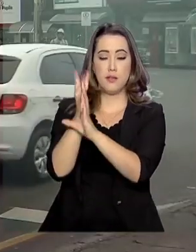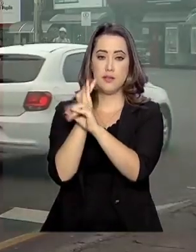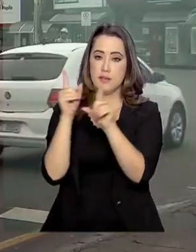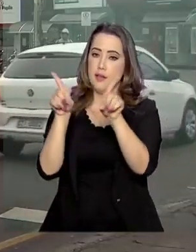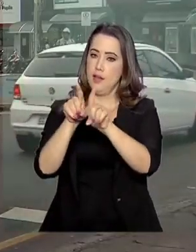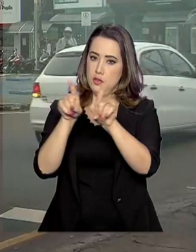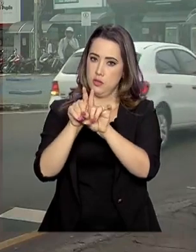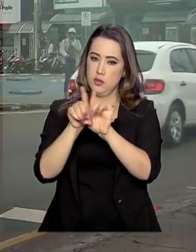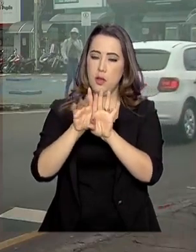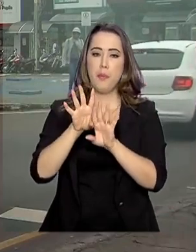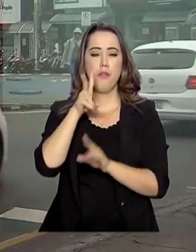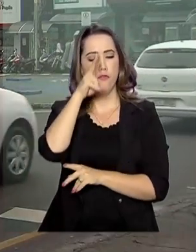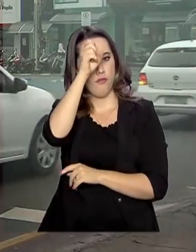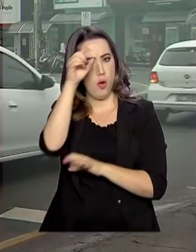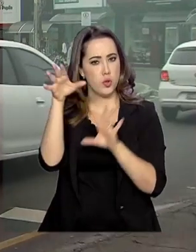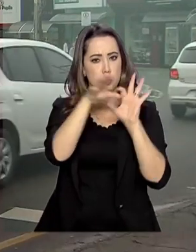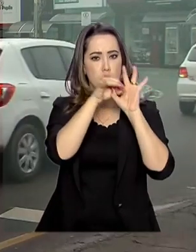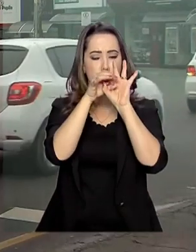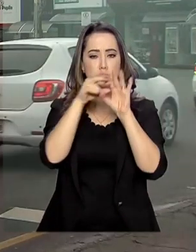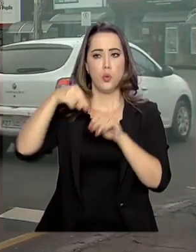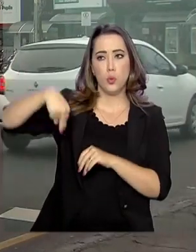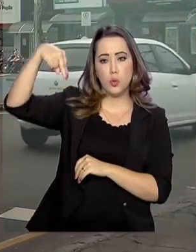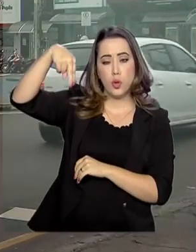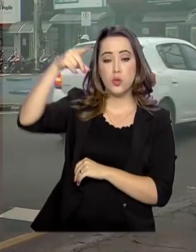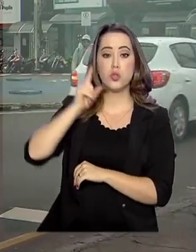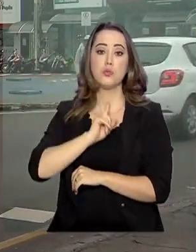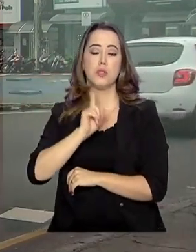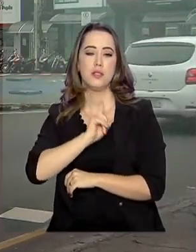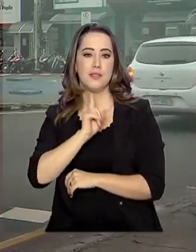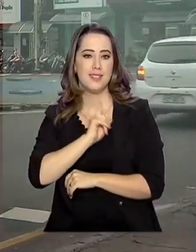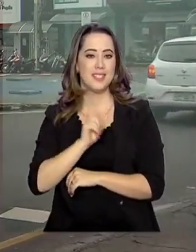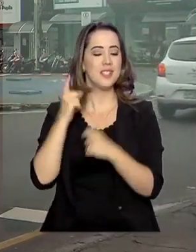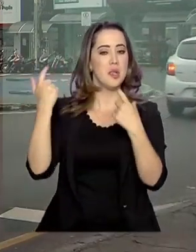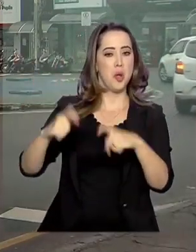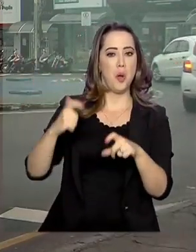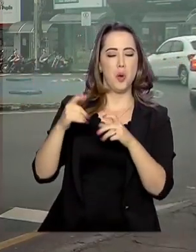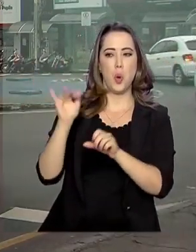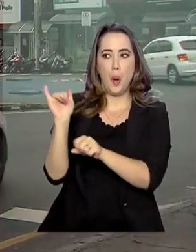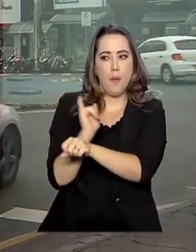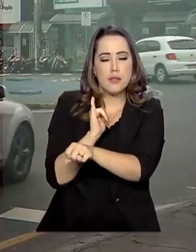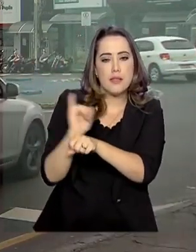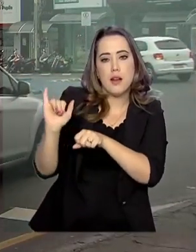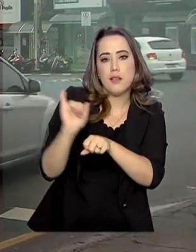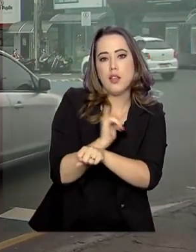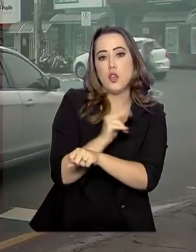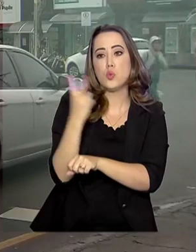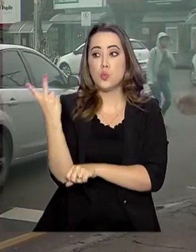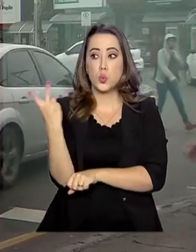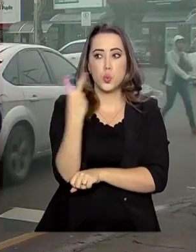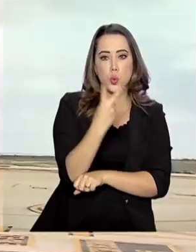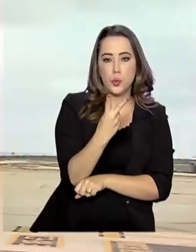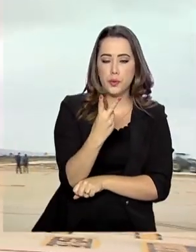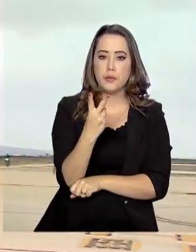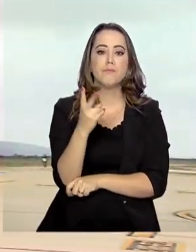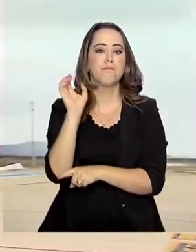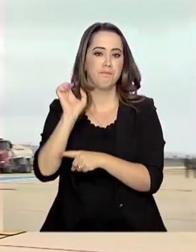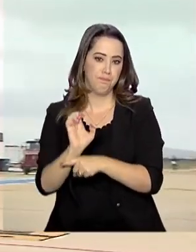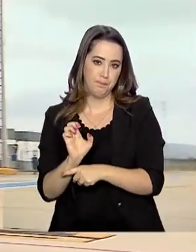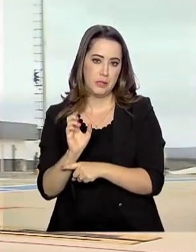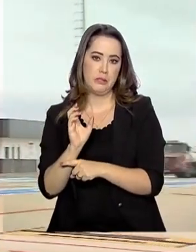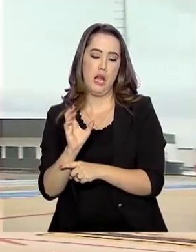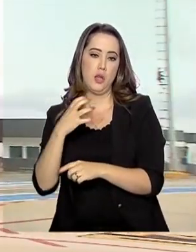também tem forte ligação com o norte de Minas Gerais. E é uma região estratégica para os dois estados. O